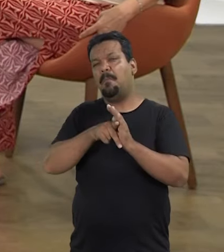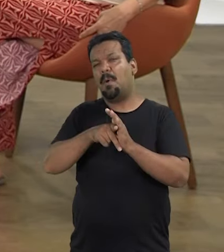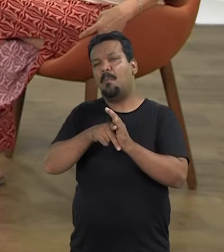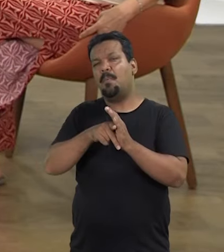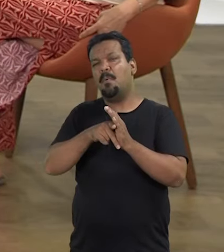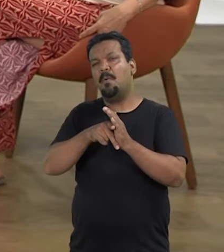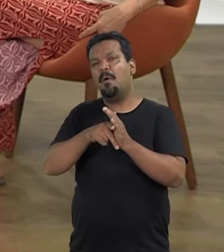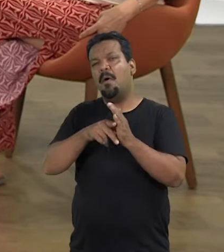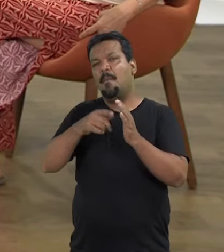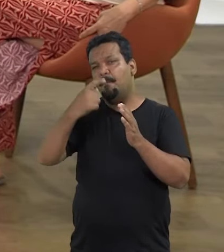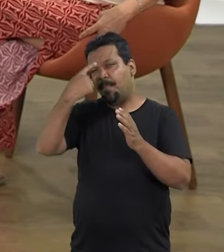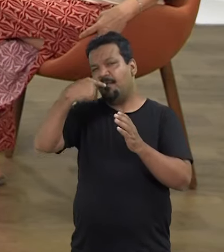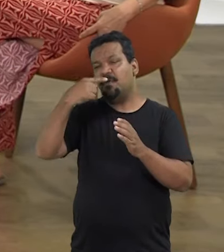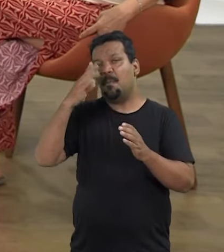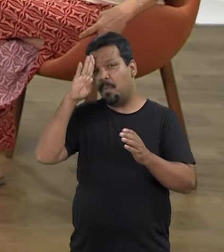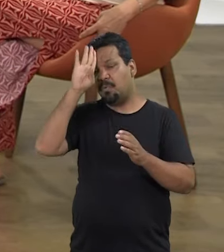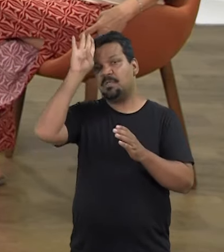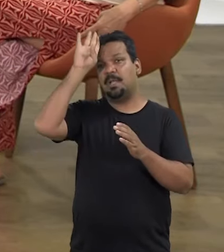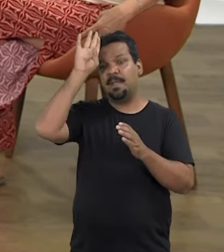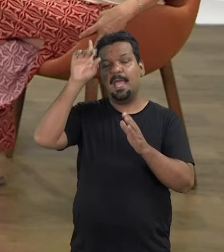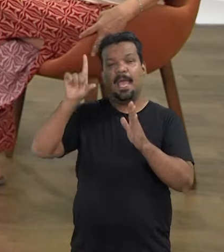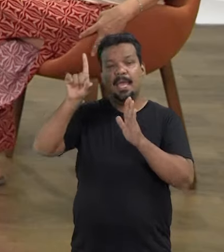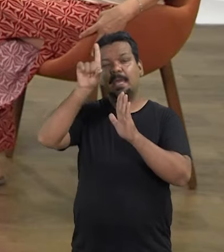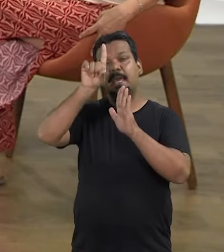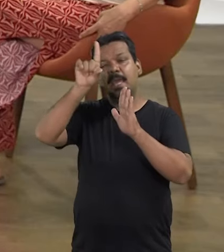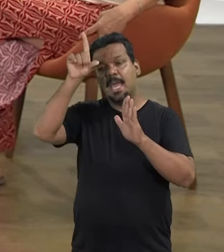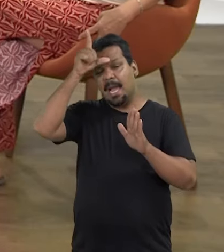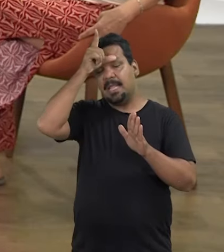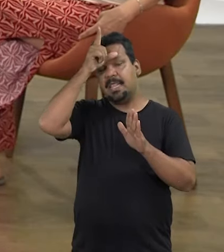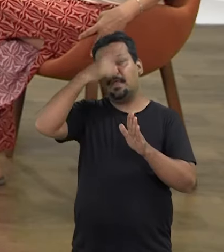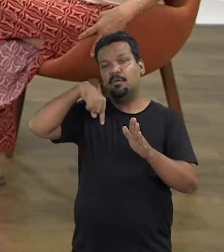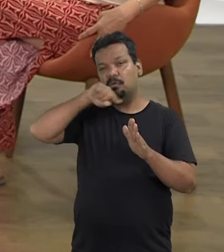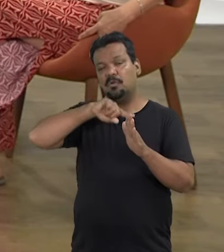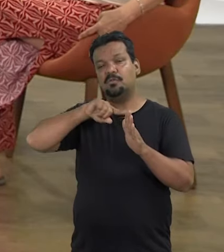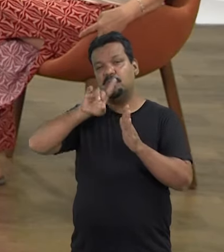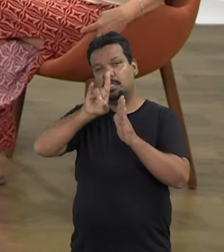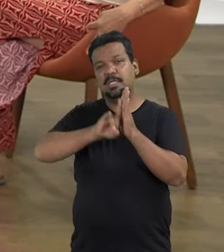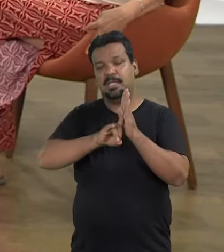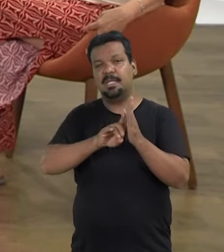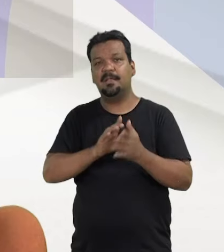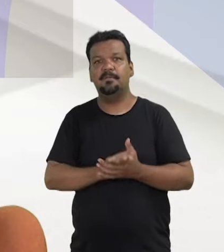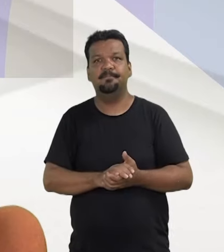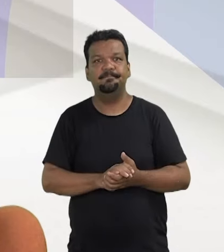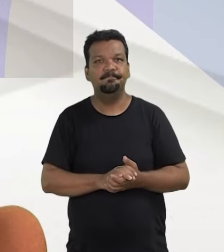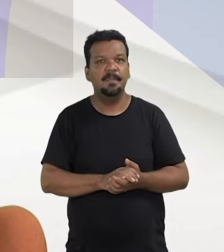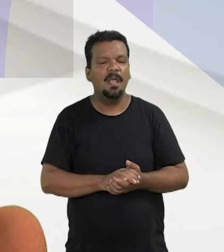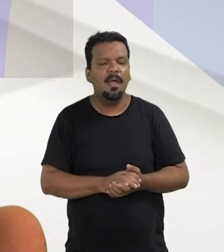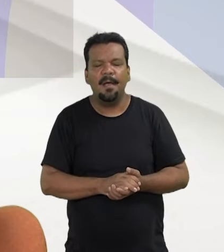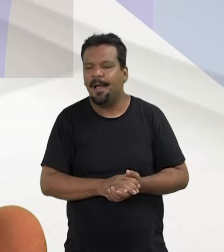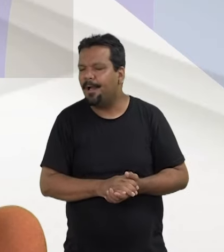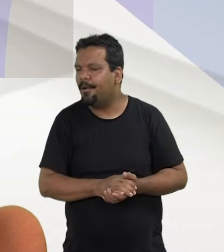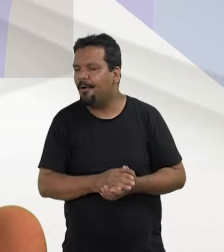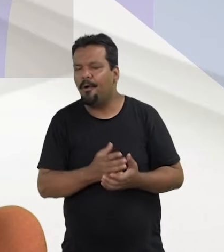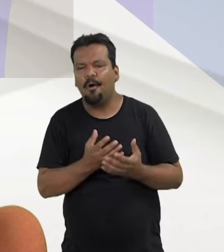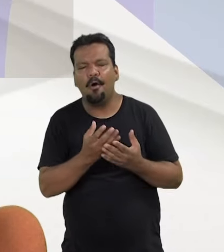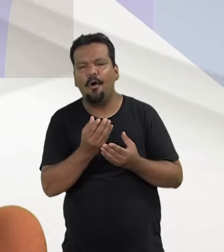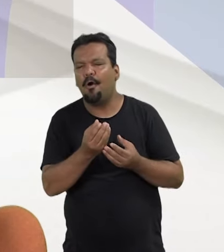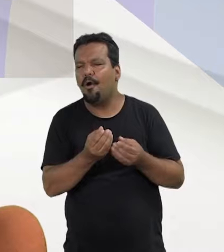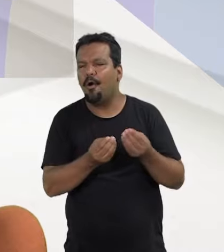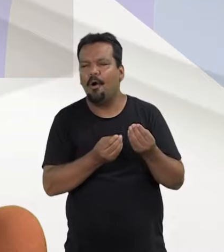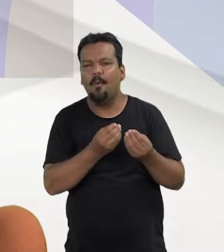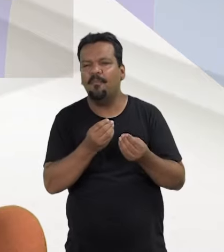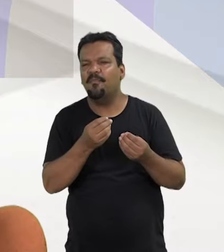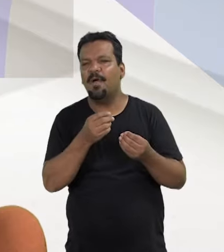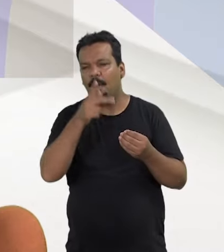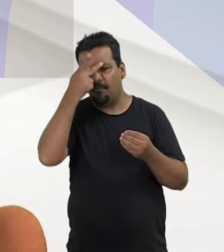do bolsonarismo, do fascismo, da direita, que nega tanto os nossos direitos políticos às mulheres. Manina, como você é generosa,